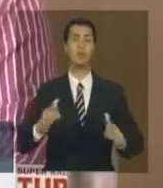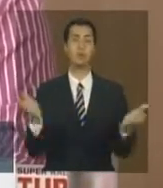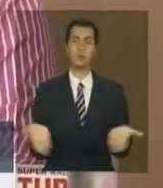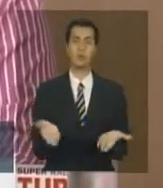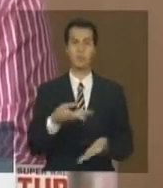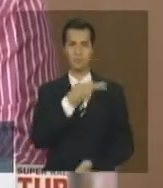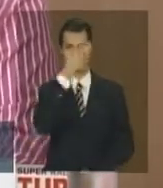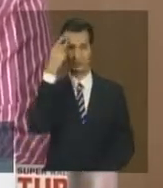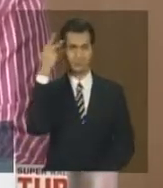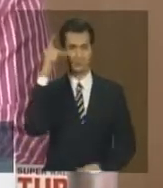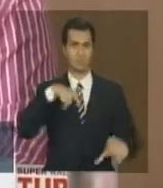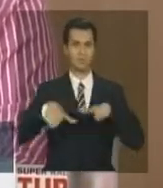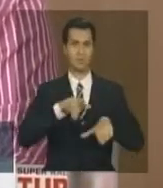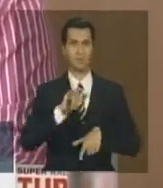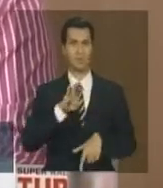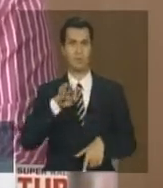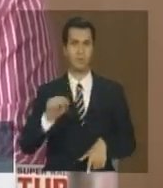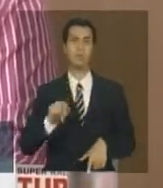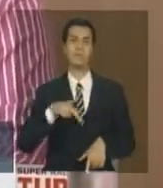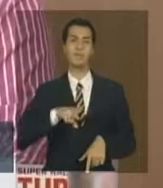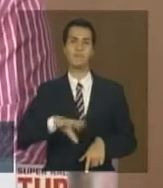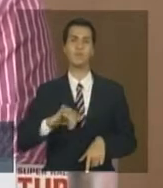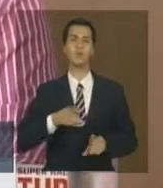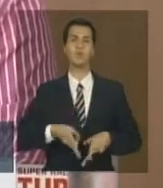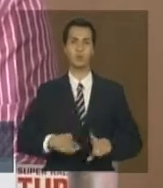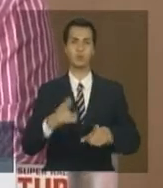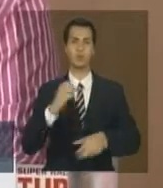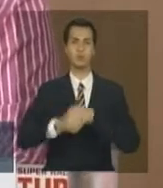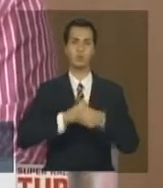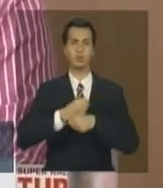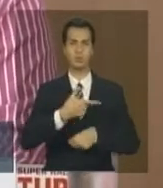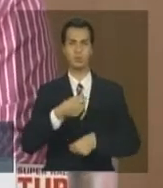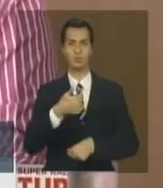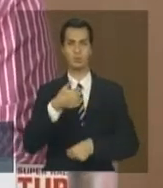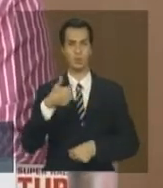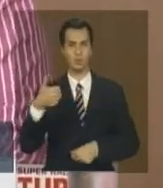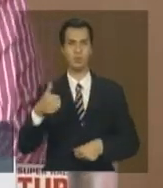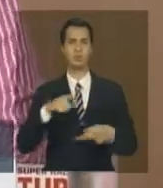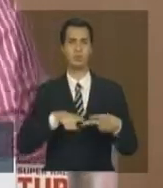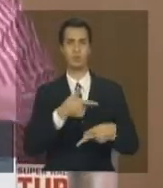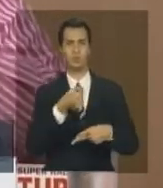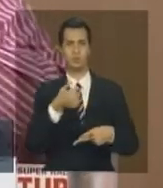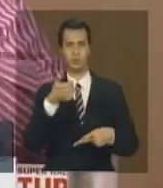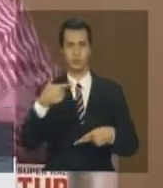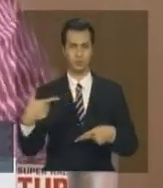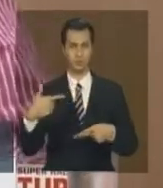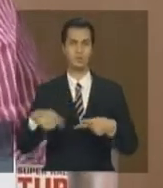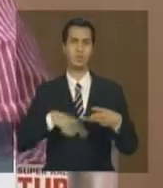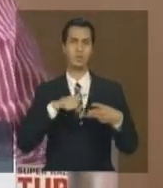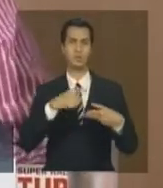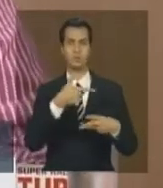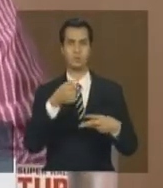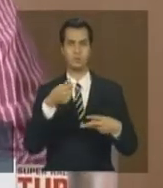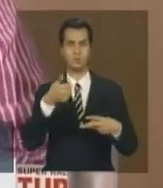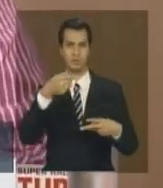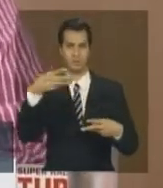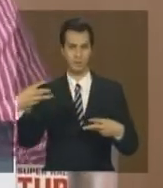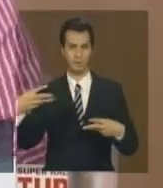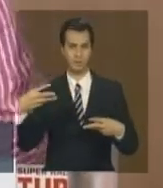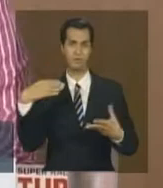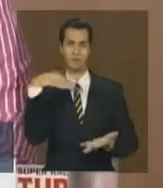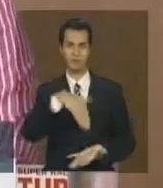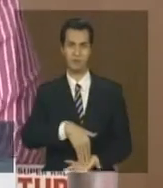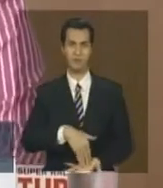anos. Aí vamos fazer 2011-2012 até poder atualizar. Esse ano, espero que conclua 2011-2012. E aí,